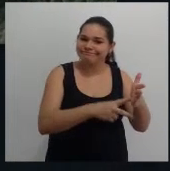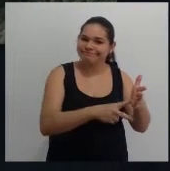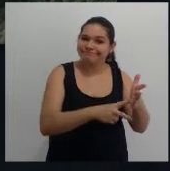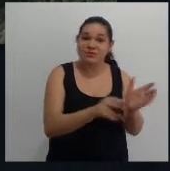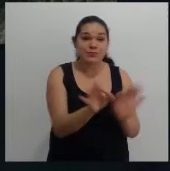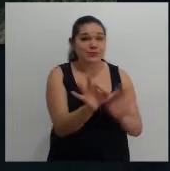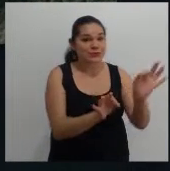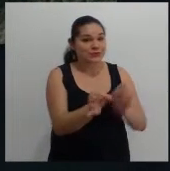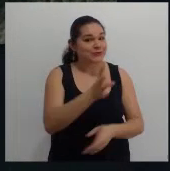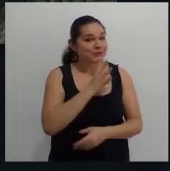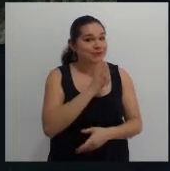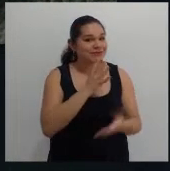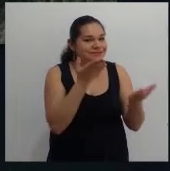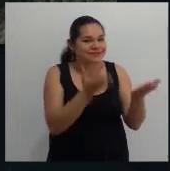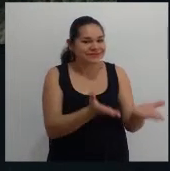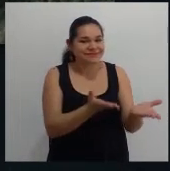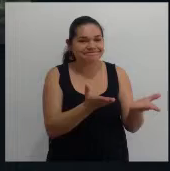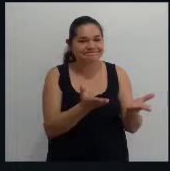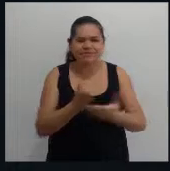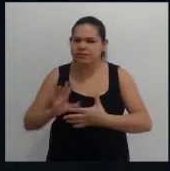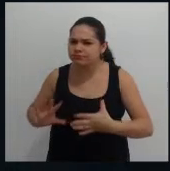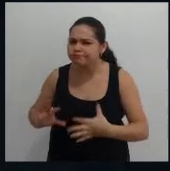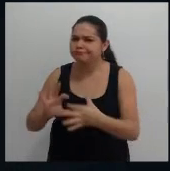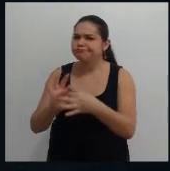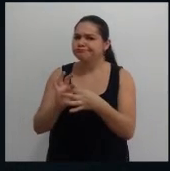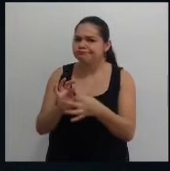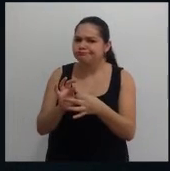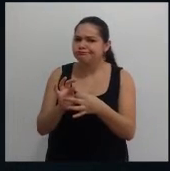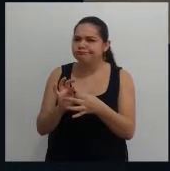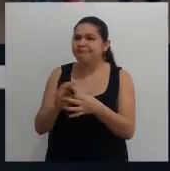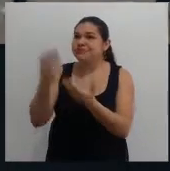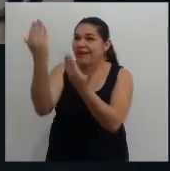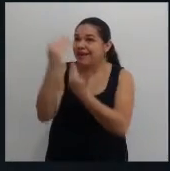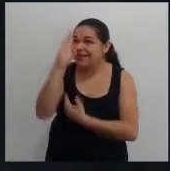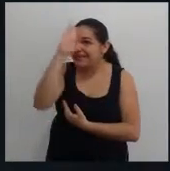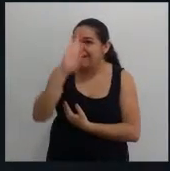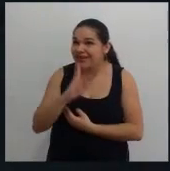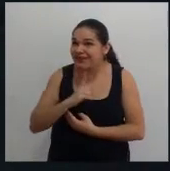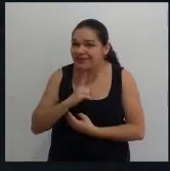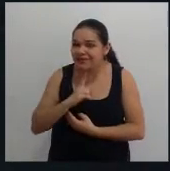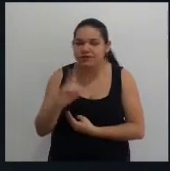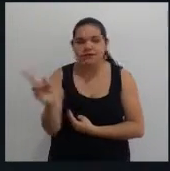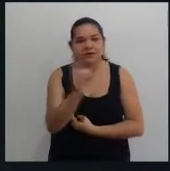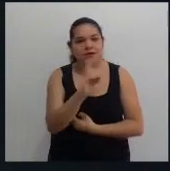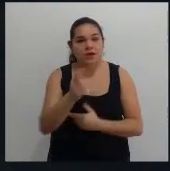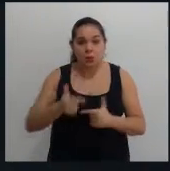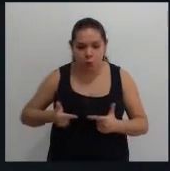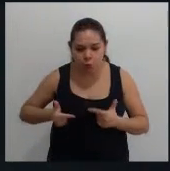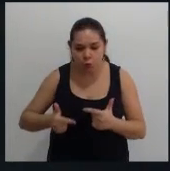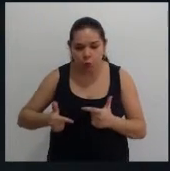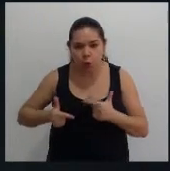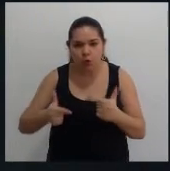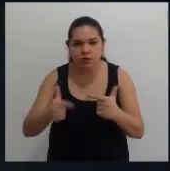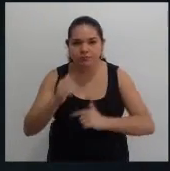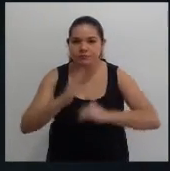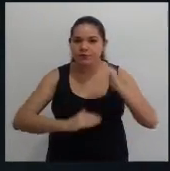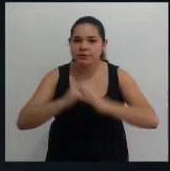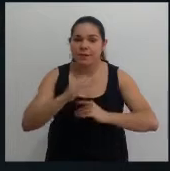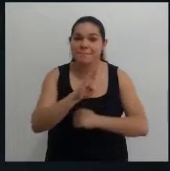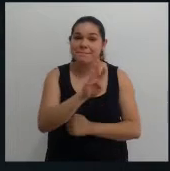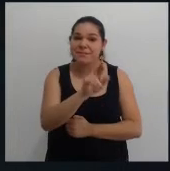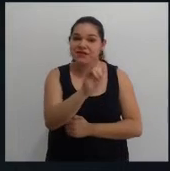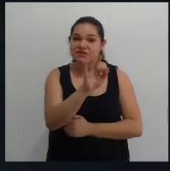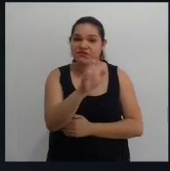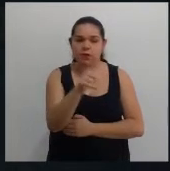projeto Conhecer. Mobilização. Não cai do céu, é na luta. Metalúrgicos da Brafer